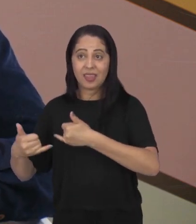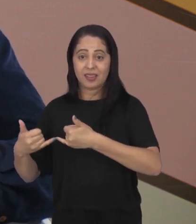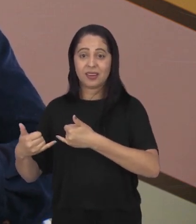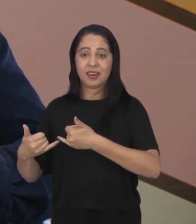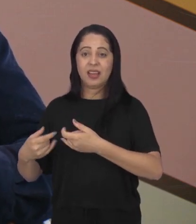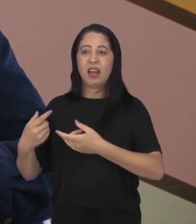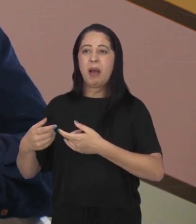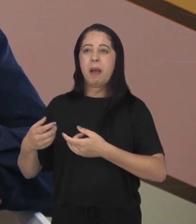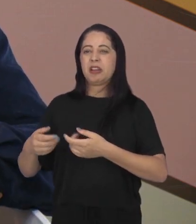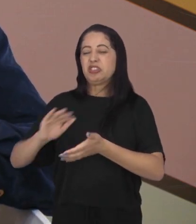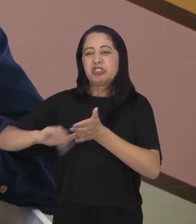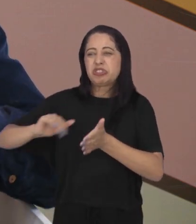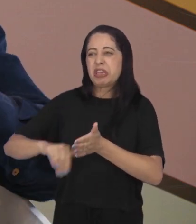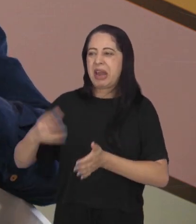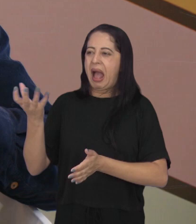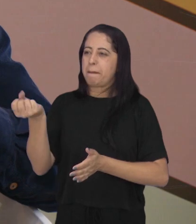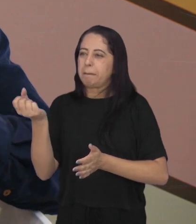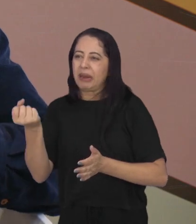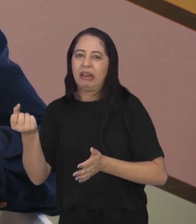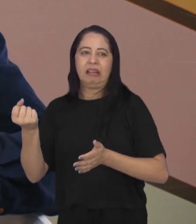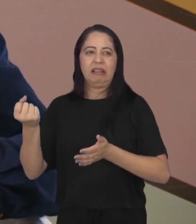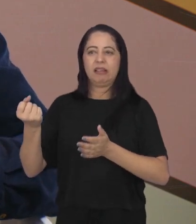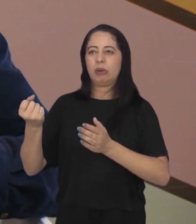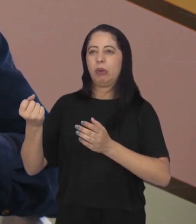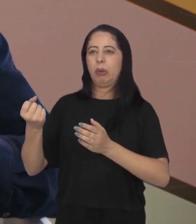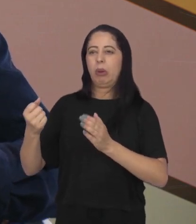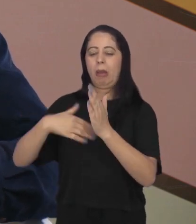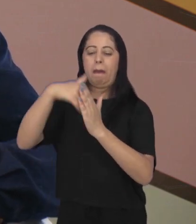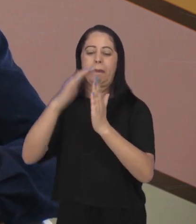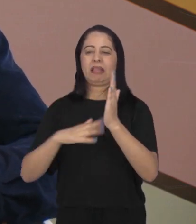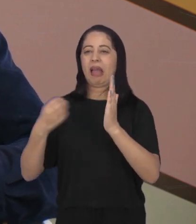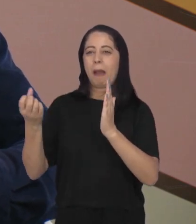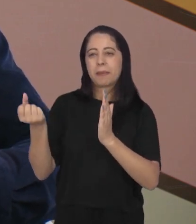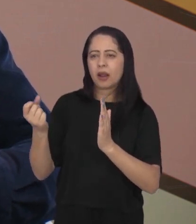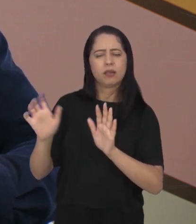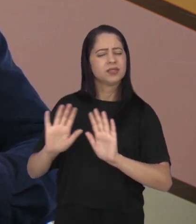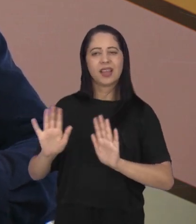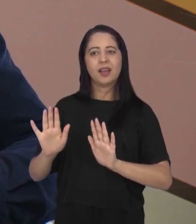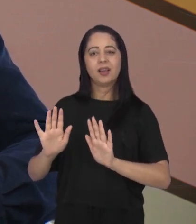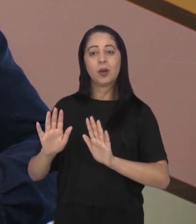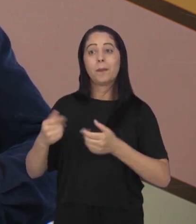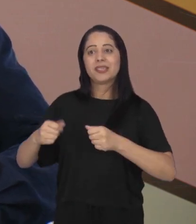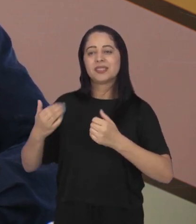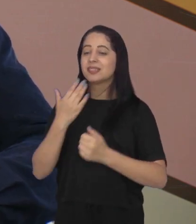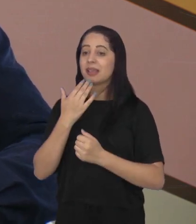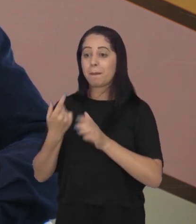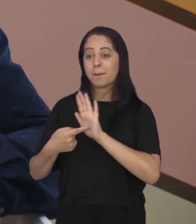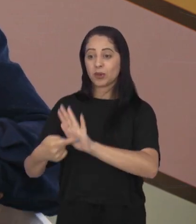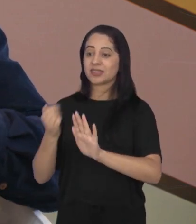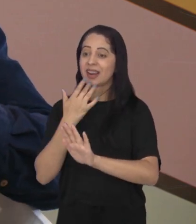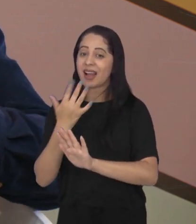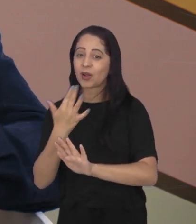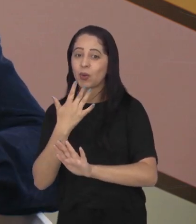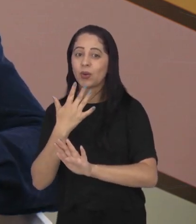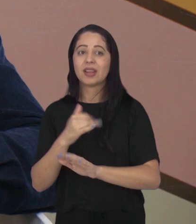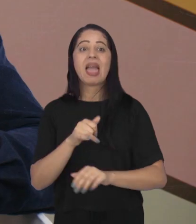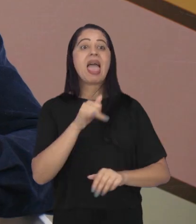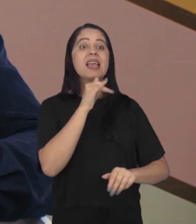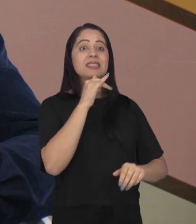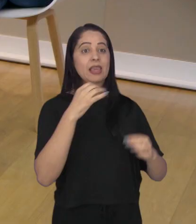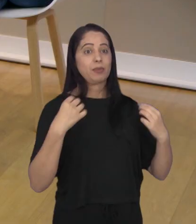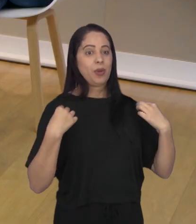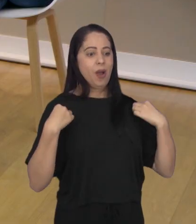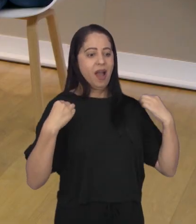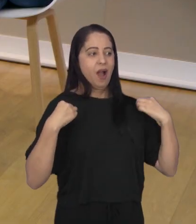aquele aspecto do branco, do hospital, trazer esse elemento da brincadeira, do colorido. Os